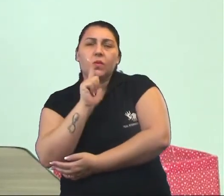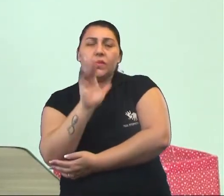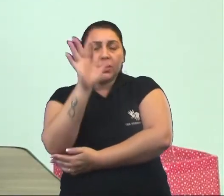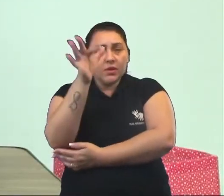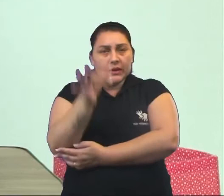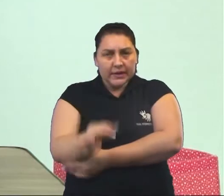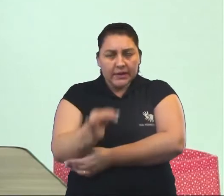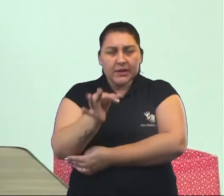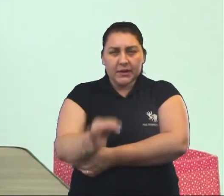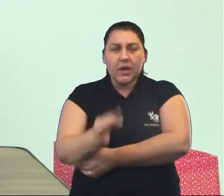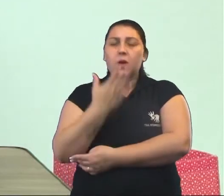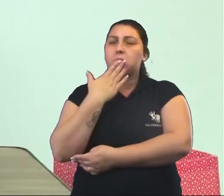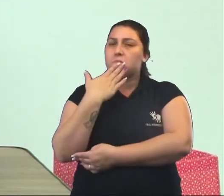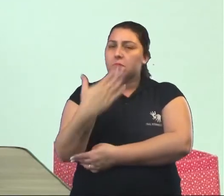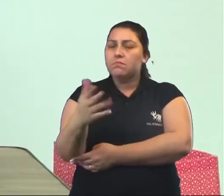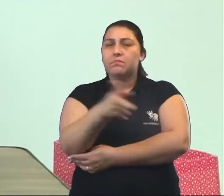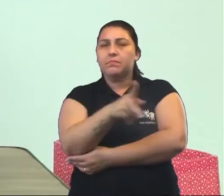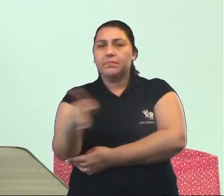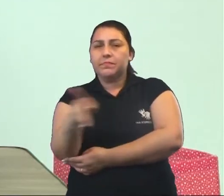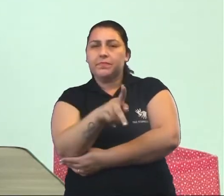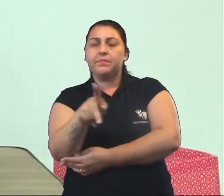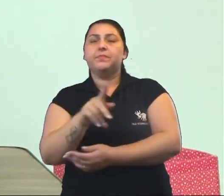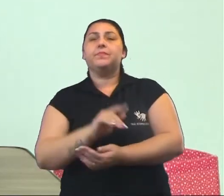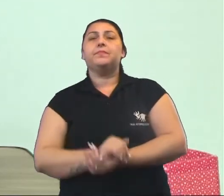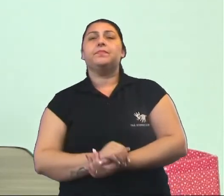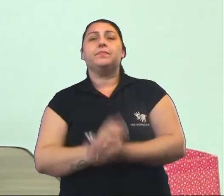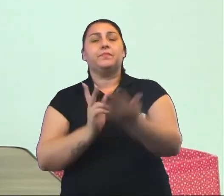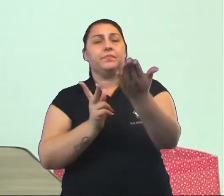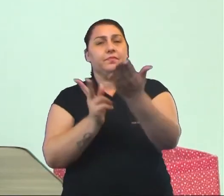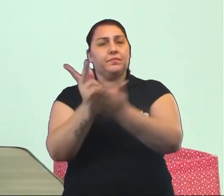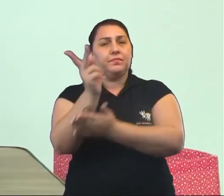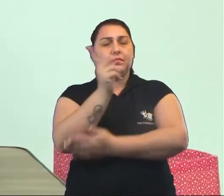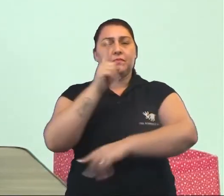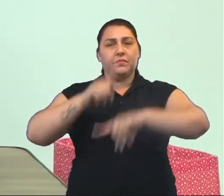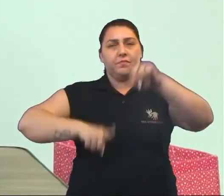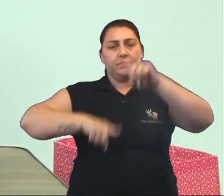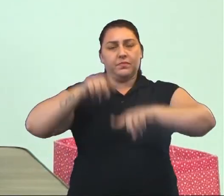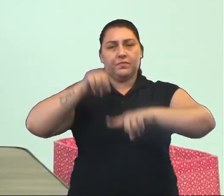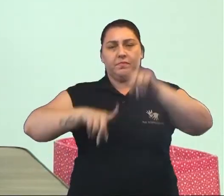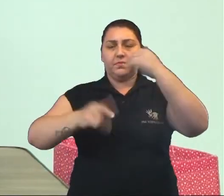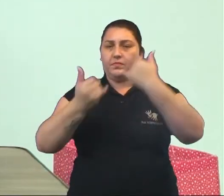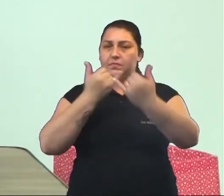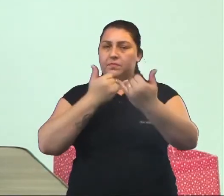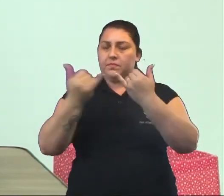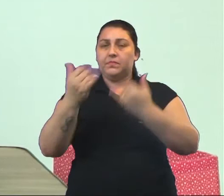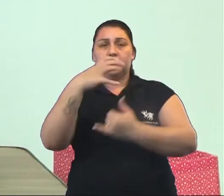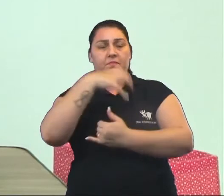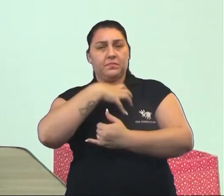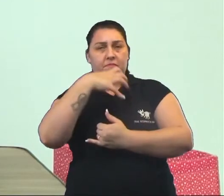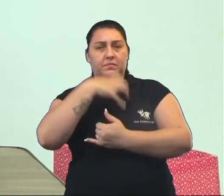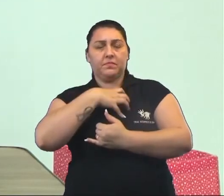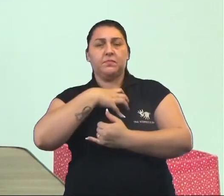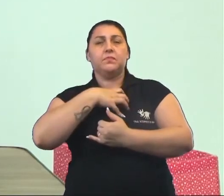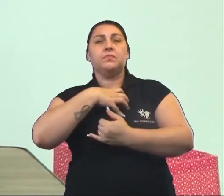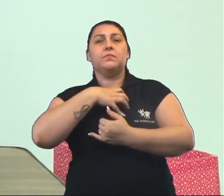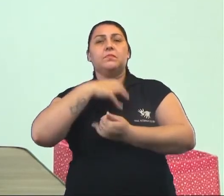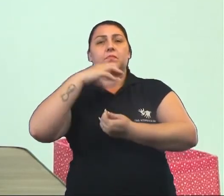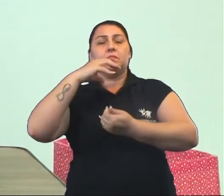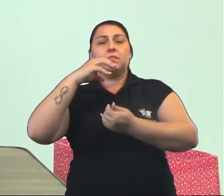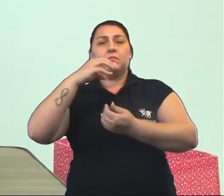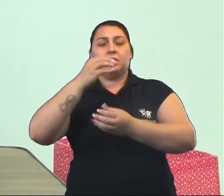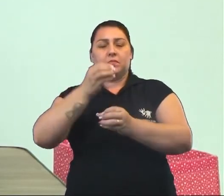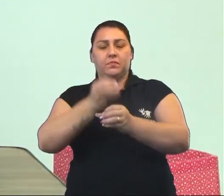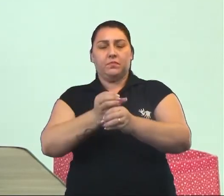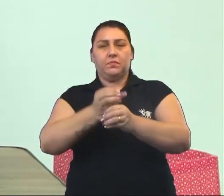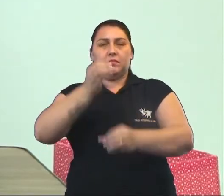acertar o que foi solicitado pela professora deles? Desenharam objetos que se assemelham ao formato de um cilindro? Lembrando